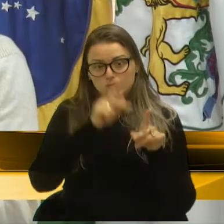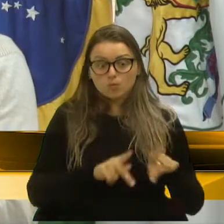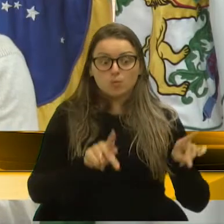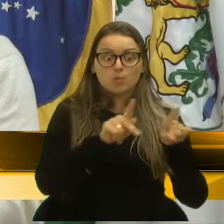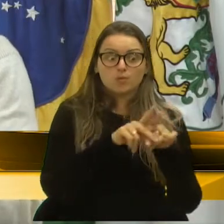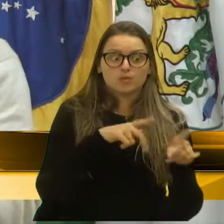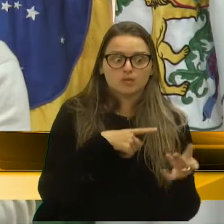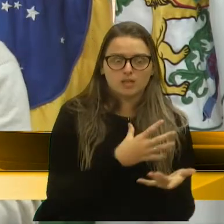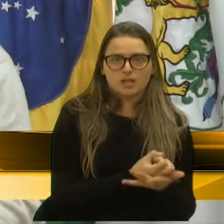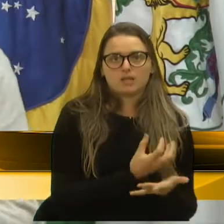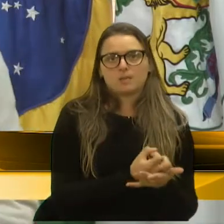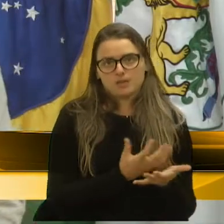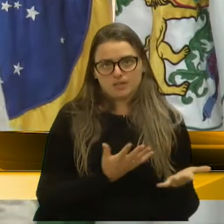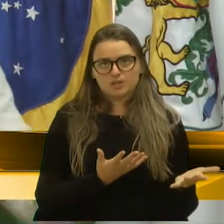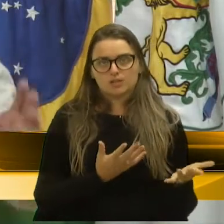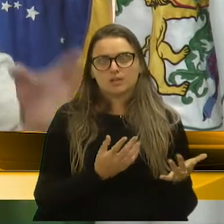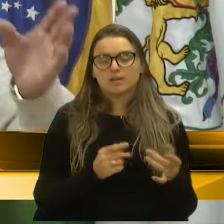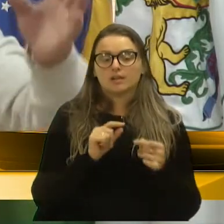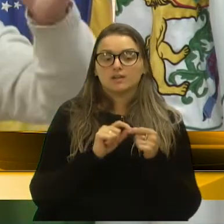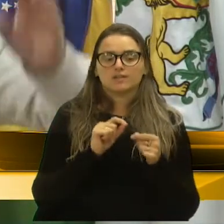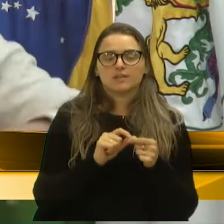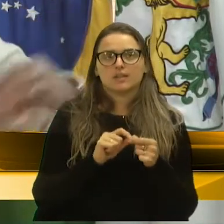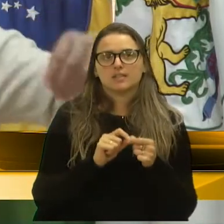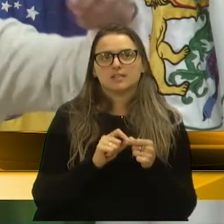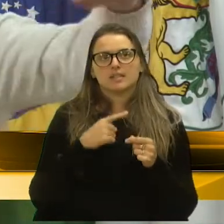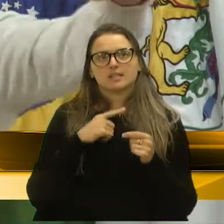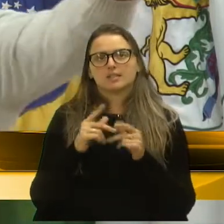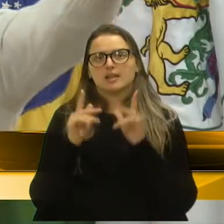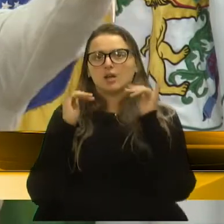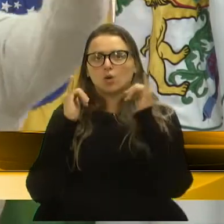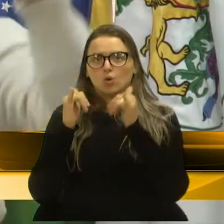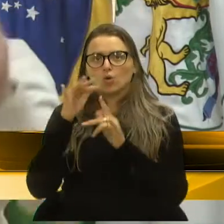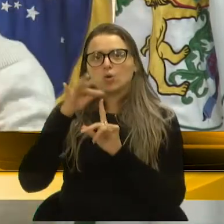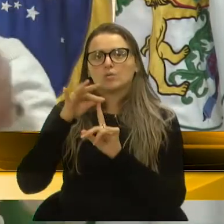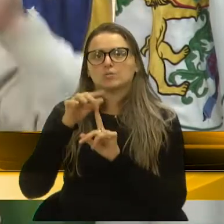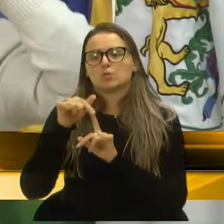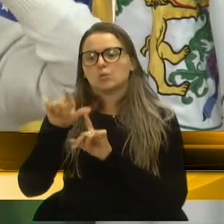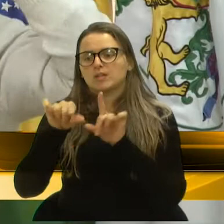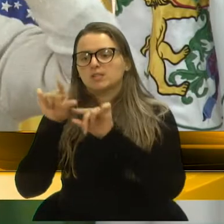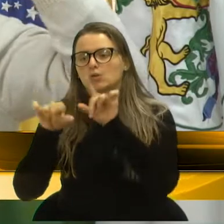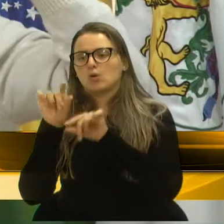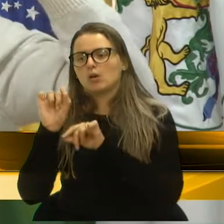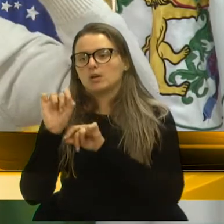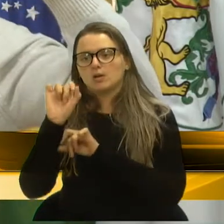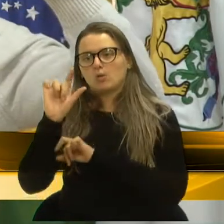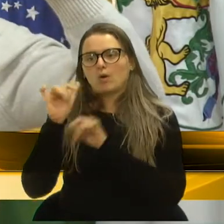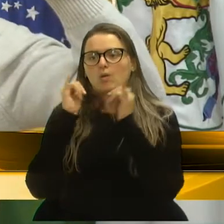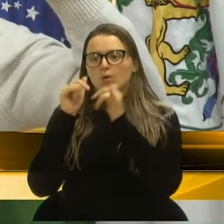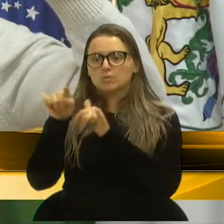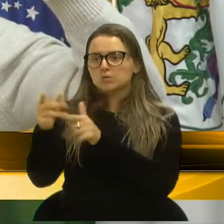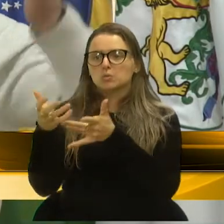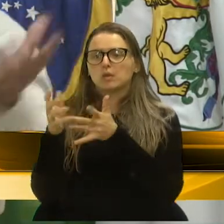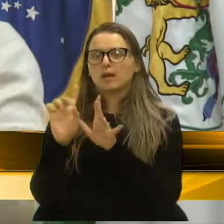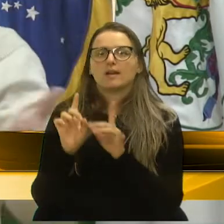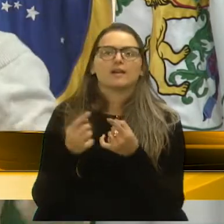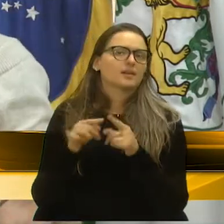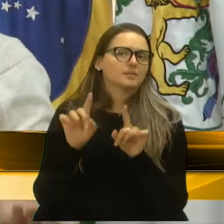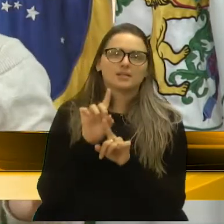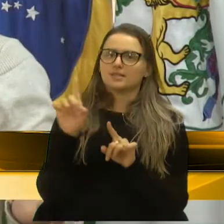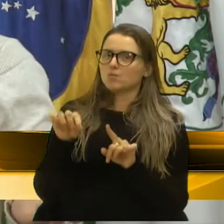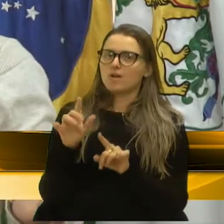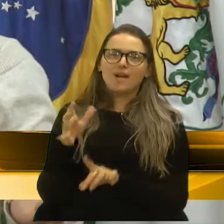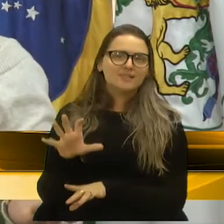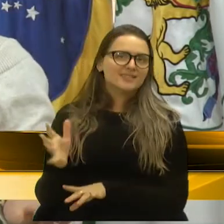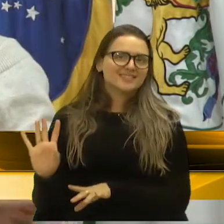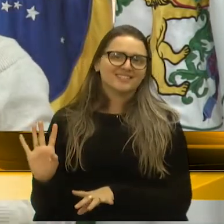isso, botaram na cabeça do povo que ia passar meia dúzia de ônibus, tu embarca naquele que tu quer, isso o povo entendeu ali fora, nisso não vai